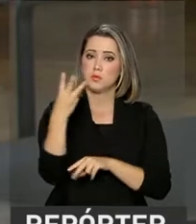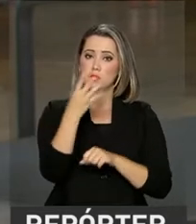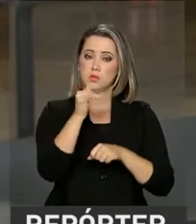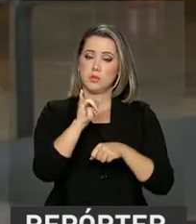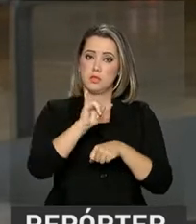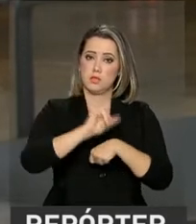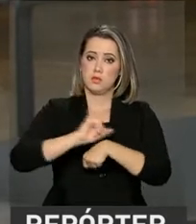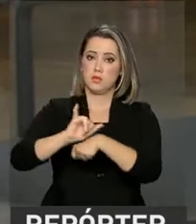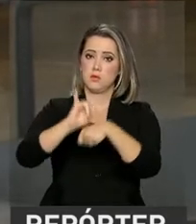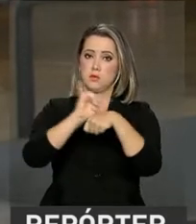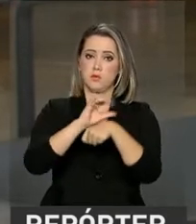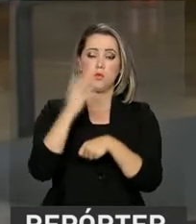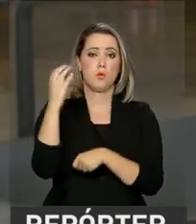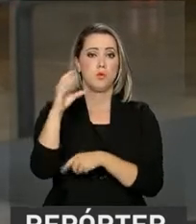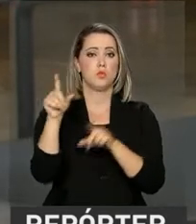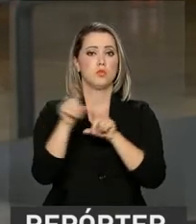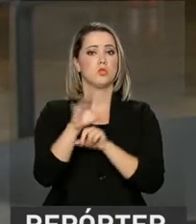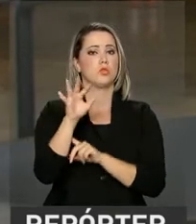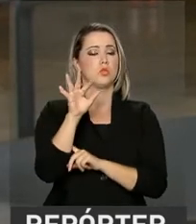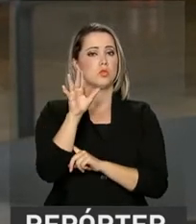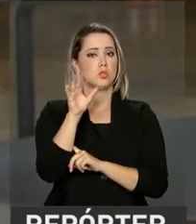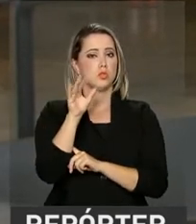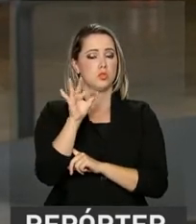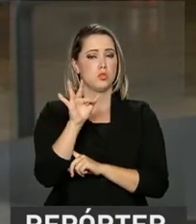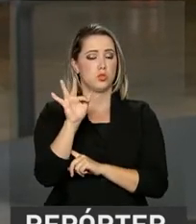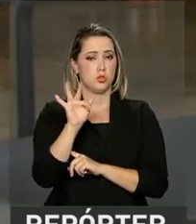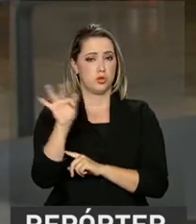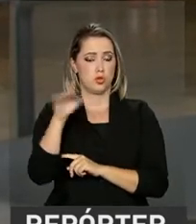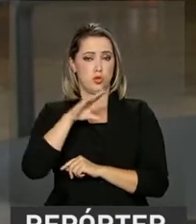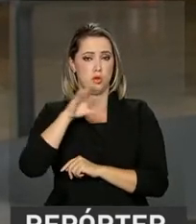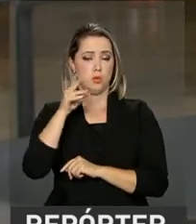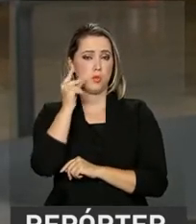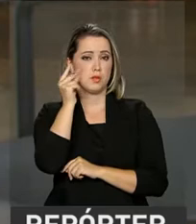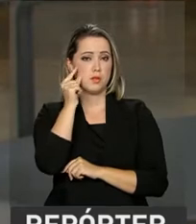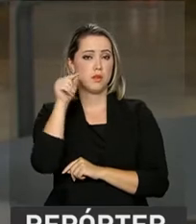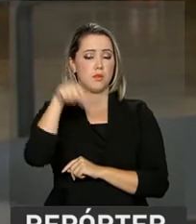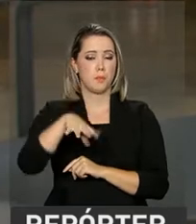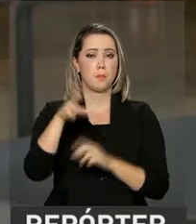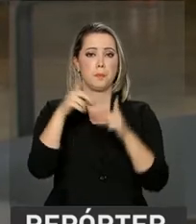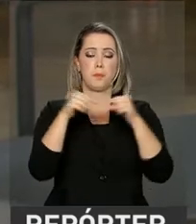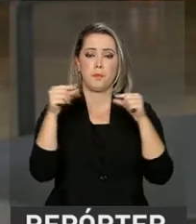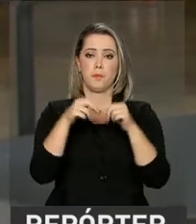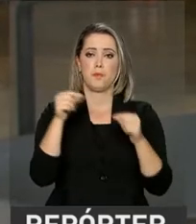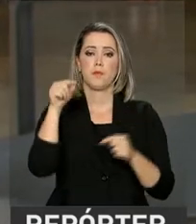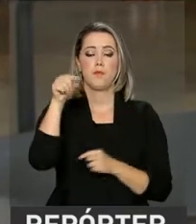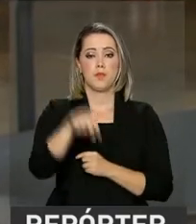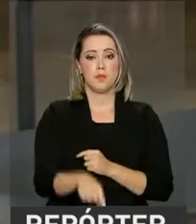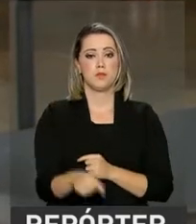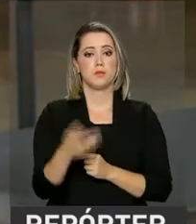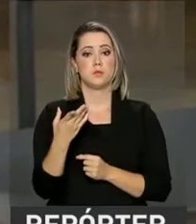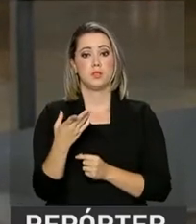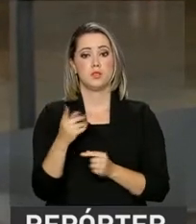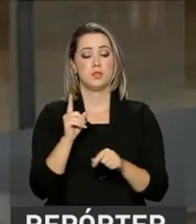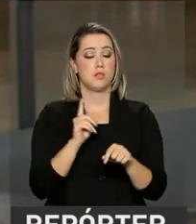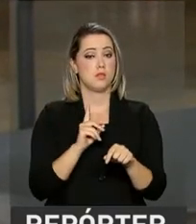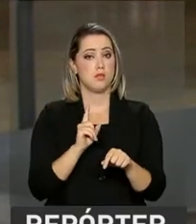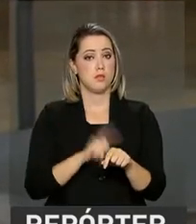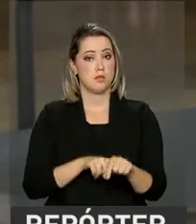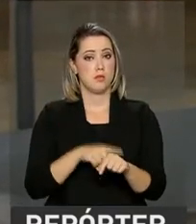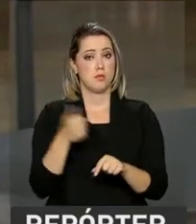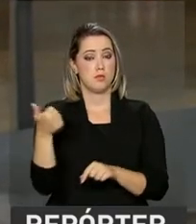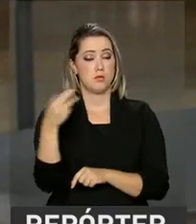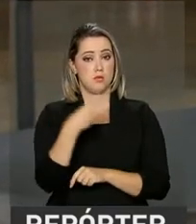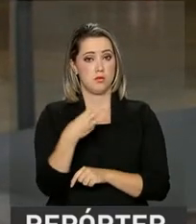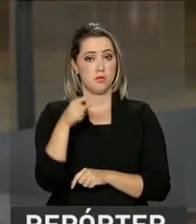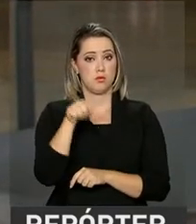Curitiba, Fortaleza e aqui na capital federal, Brasília. E nesta etapa, nessa